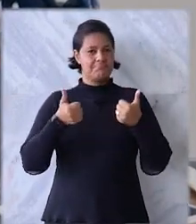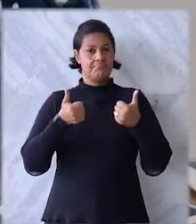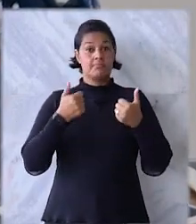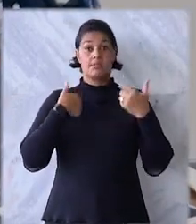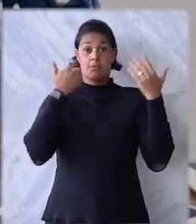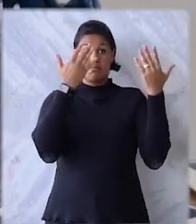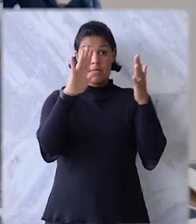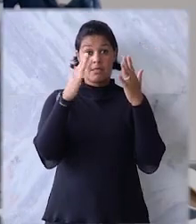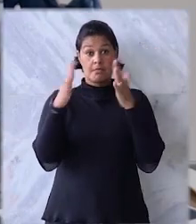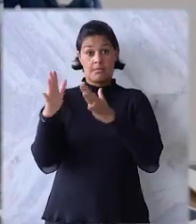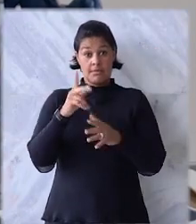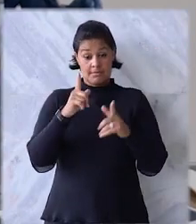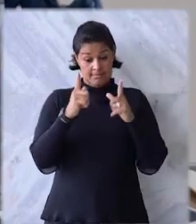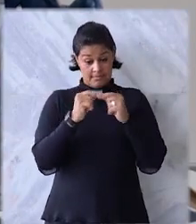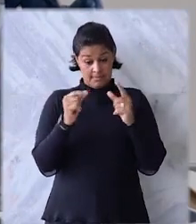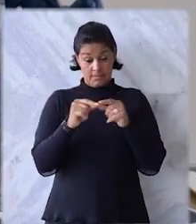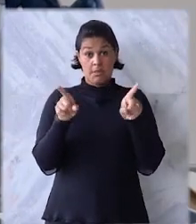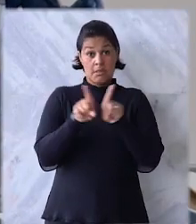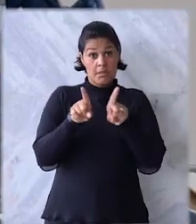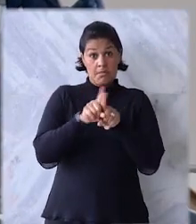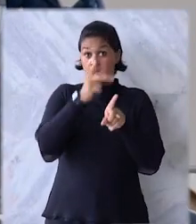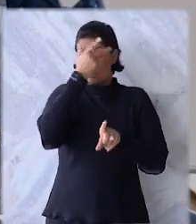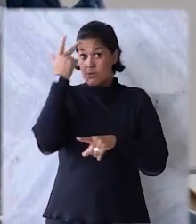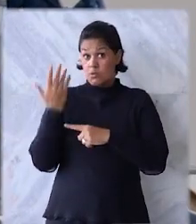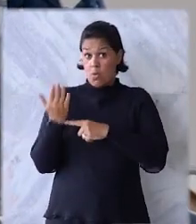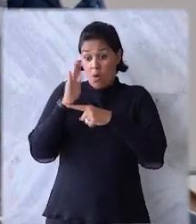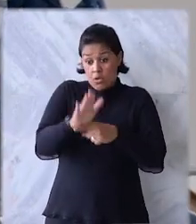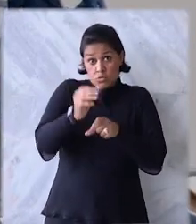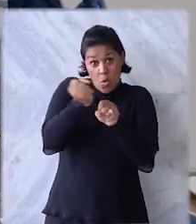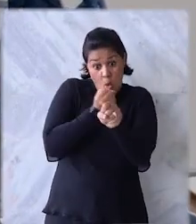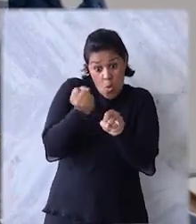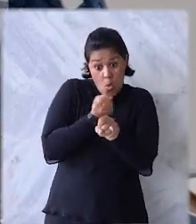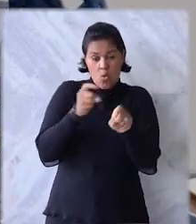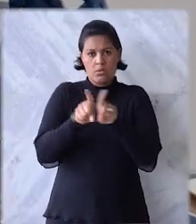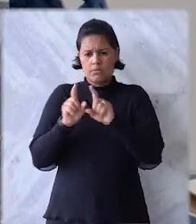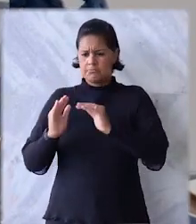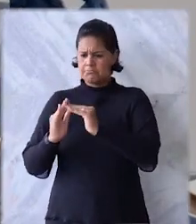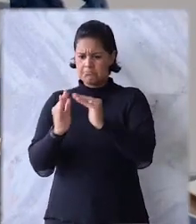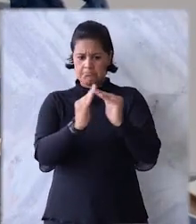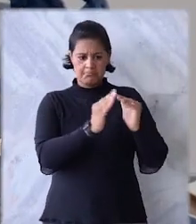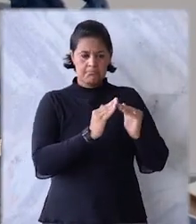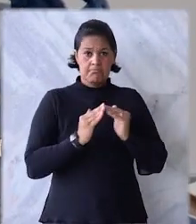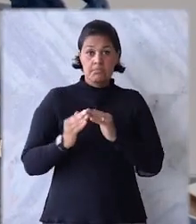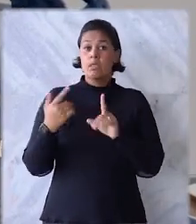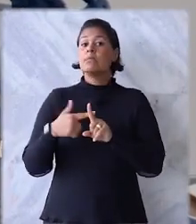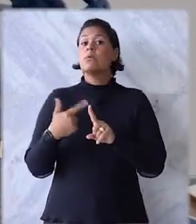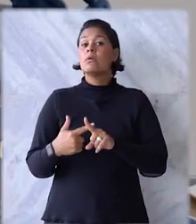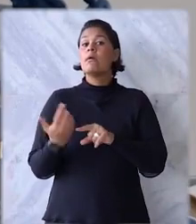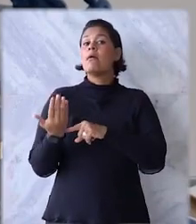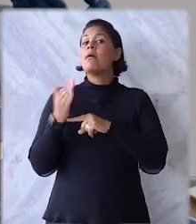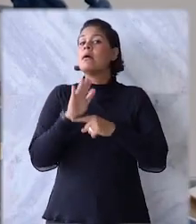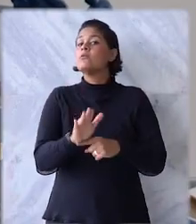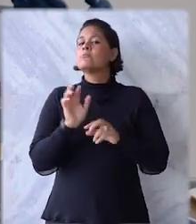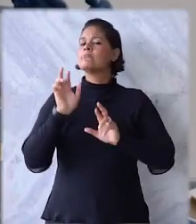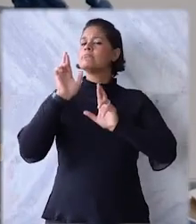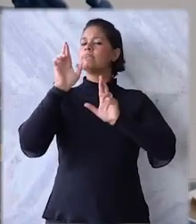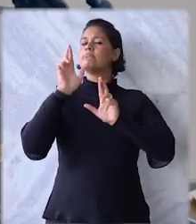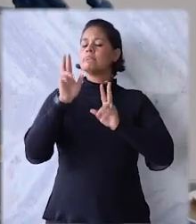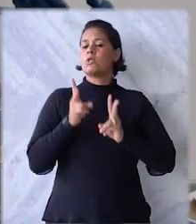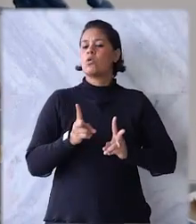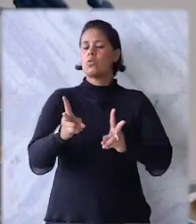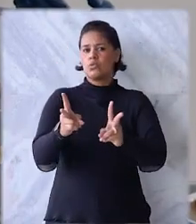Brasília, meus parabéns a todos que construíram e a todos que moram nessa cidade e que trazem cada vez mais esperança para as